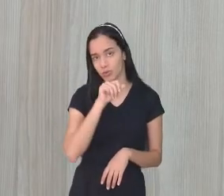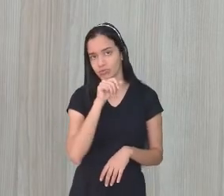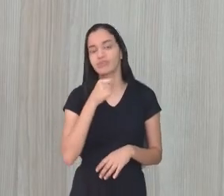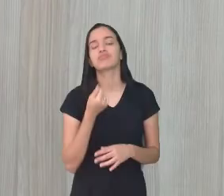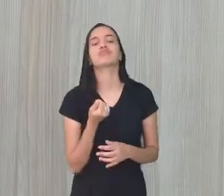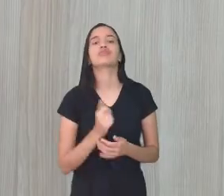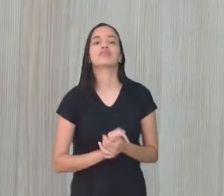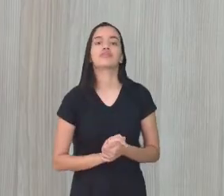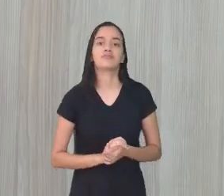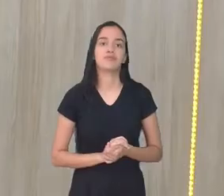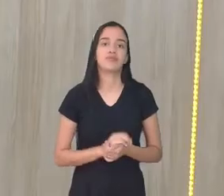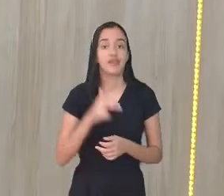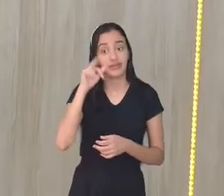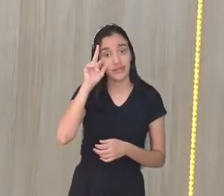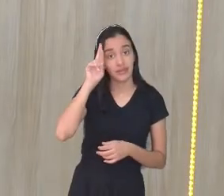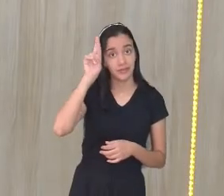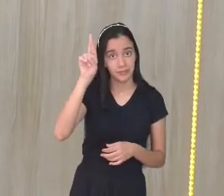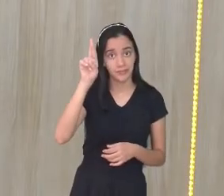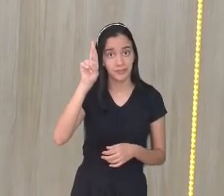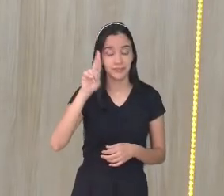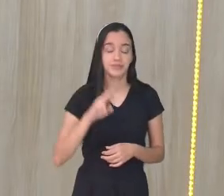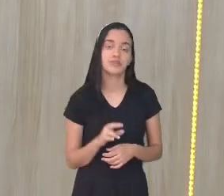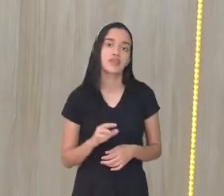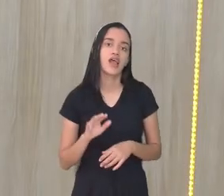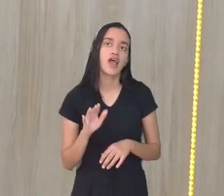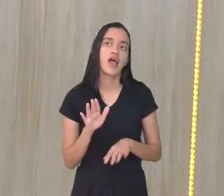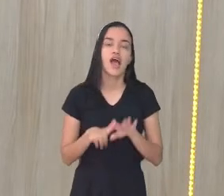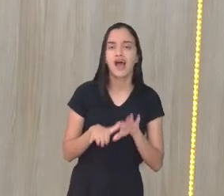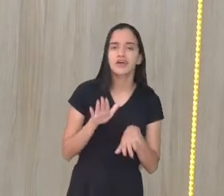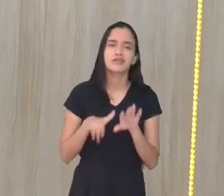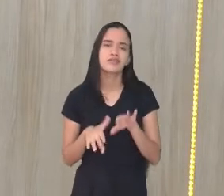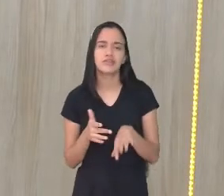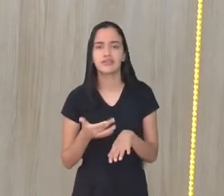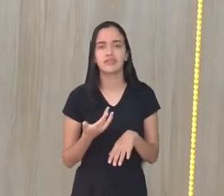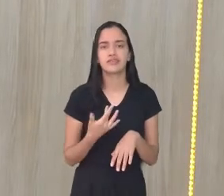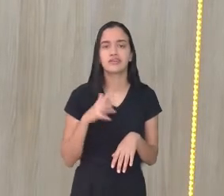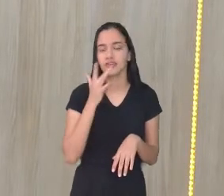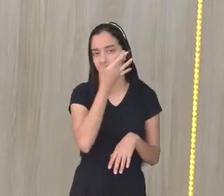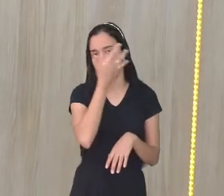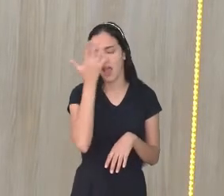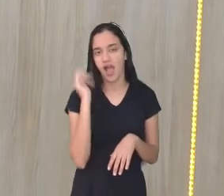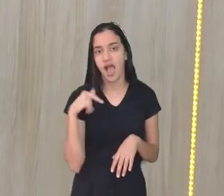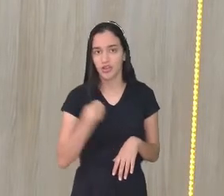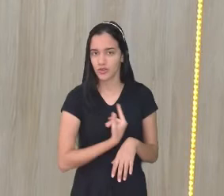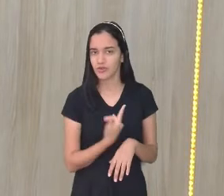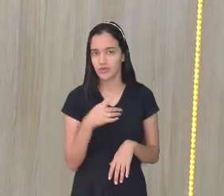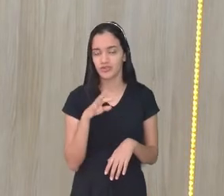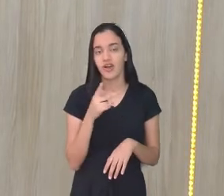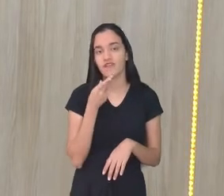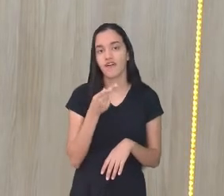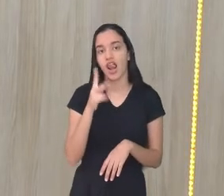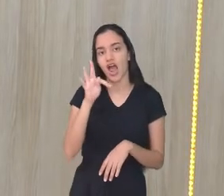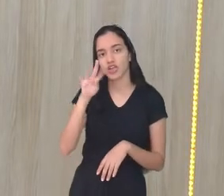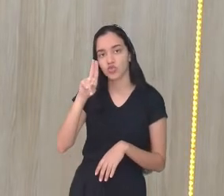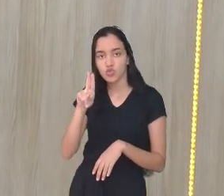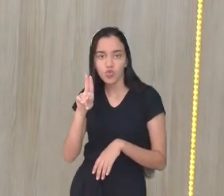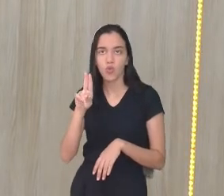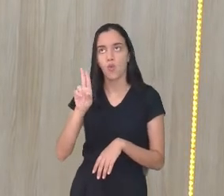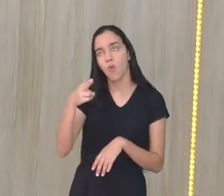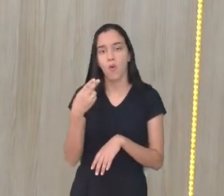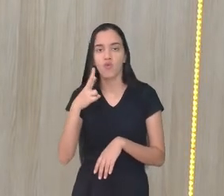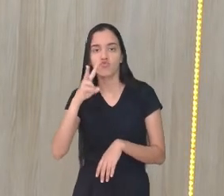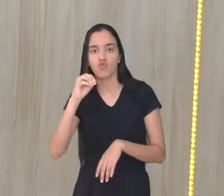senhora. Senhor, senhora, não é? Que às vezes a gente fala tu, você, não é? E tem uns que nem se